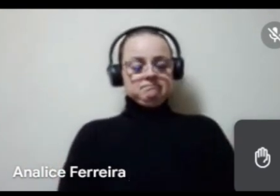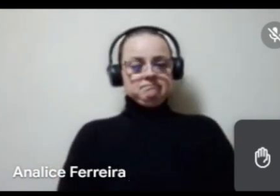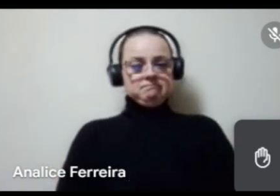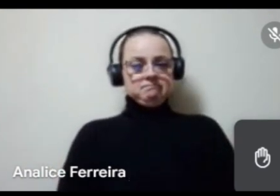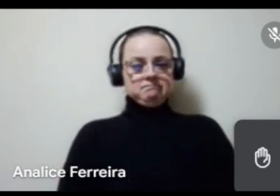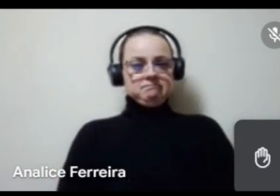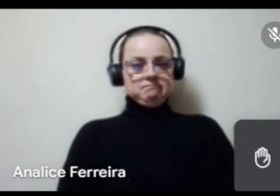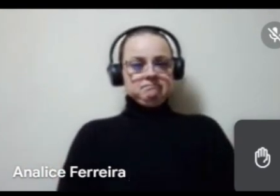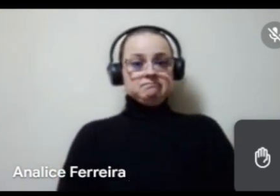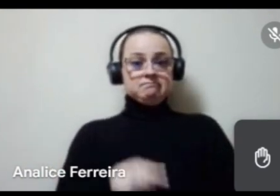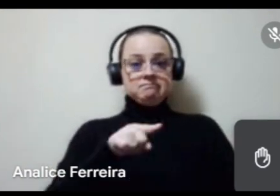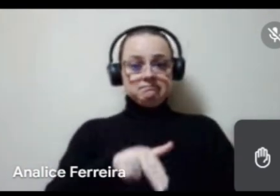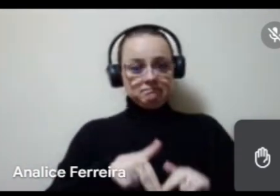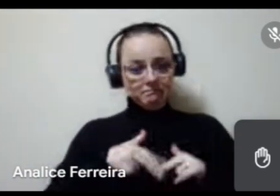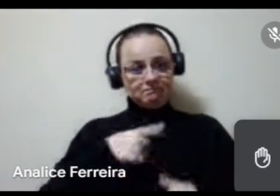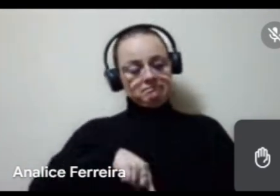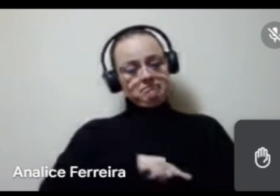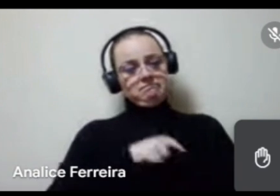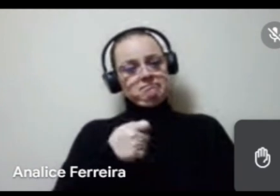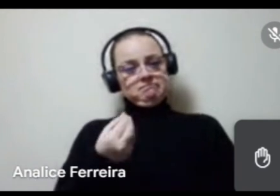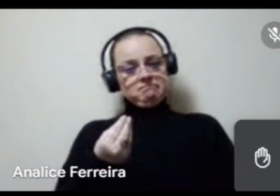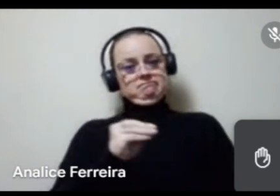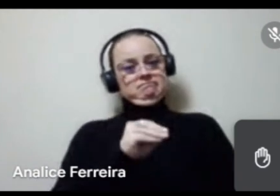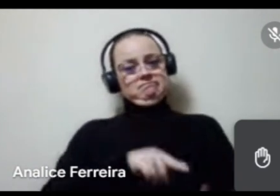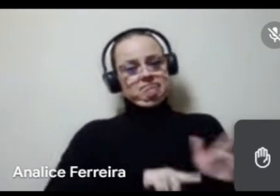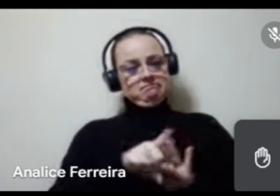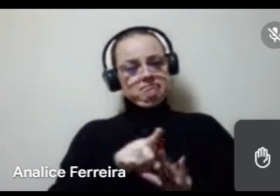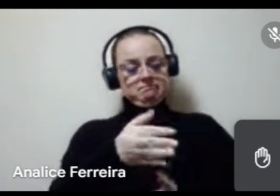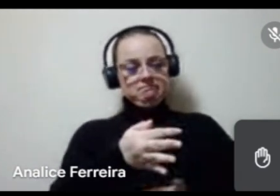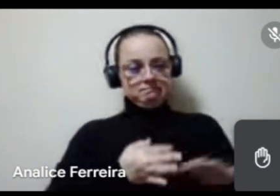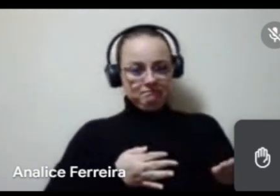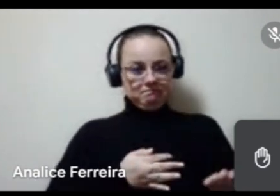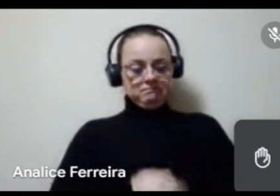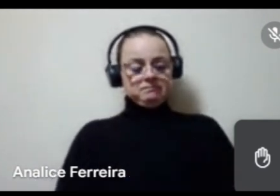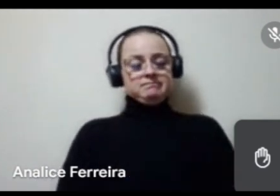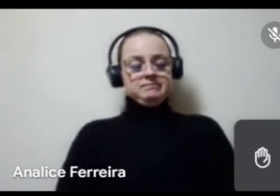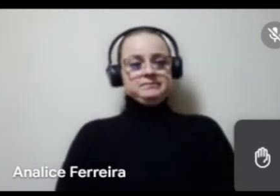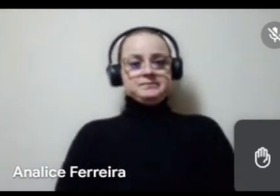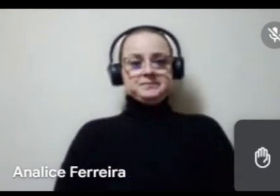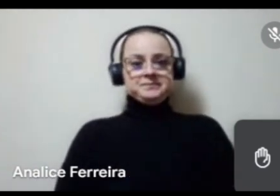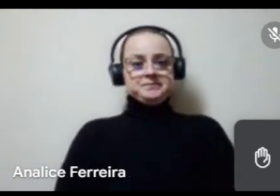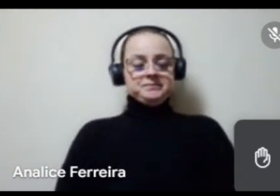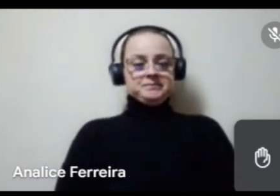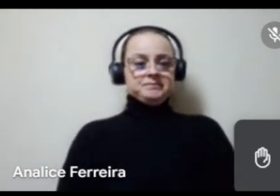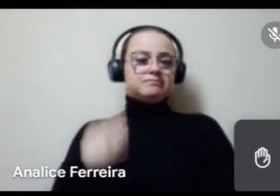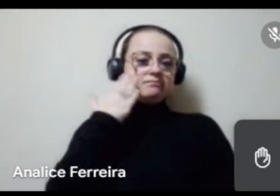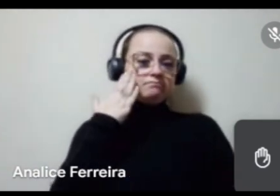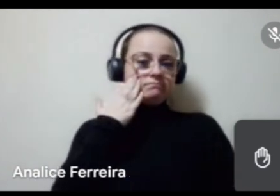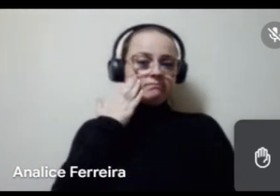e é nesse sentido que a gente colocou a pergunta no nosso formulário, para saber o que é que